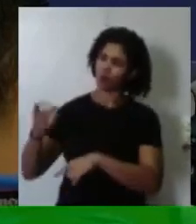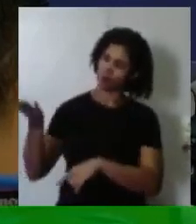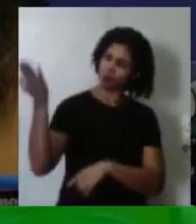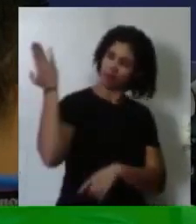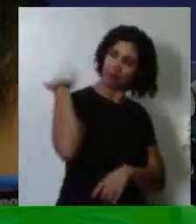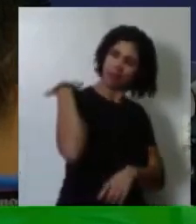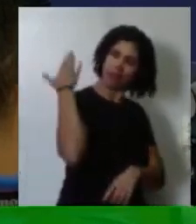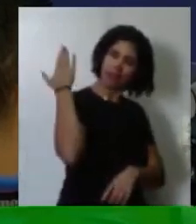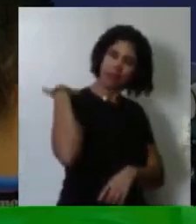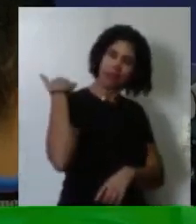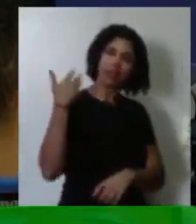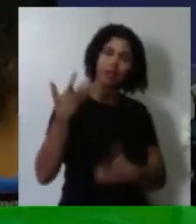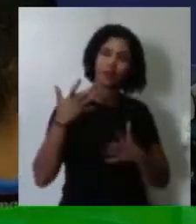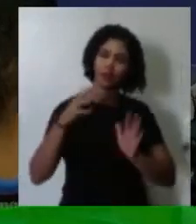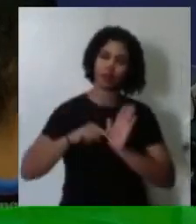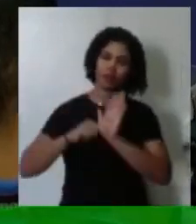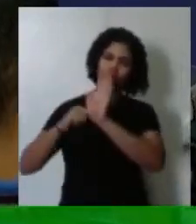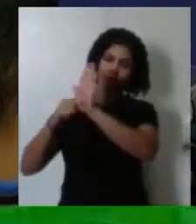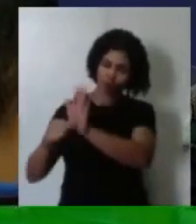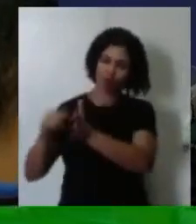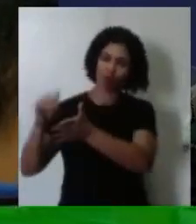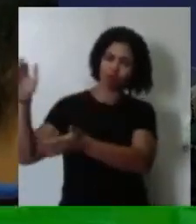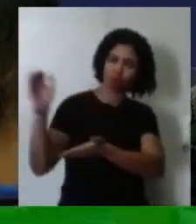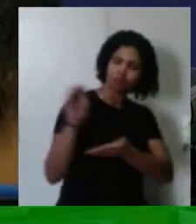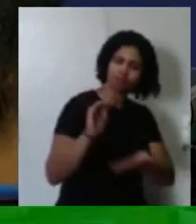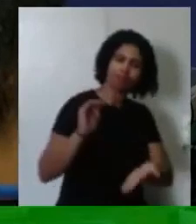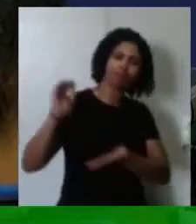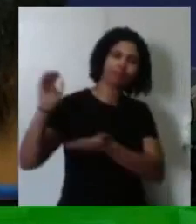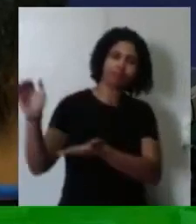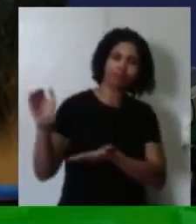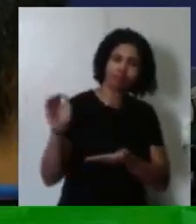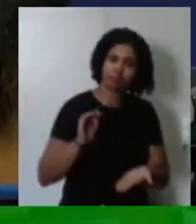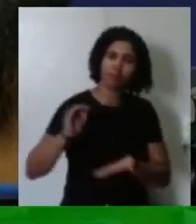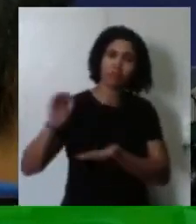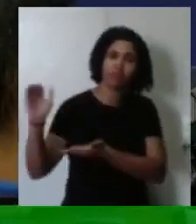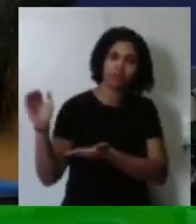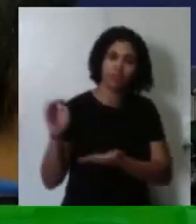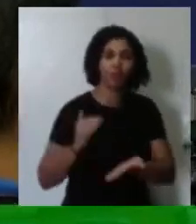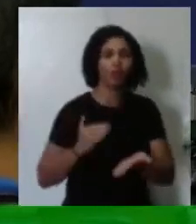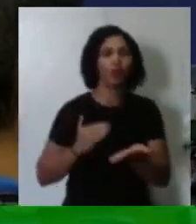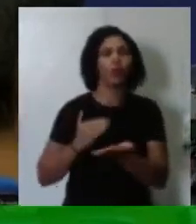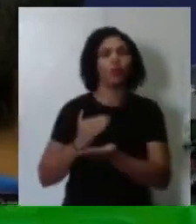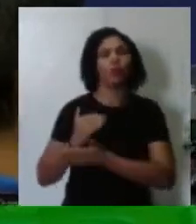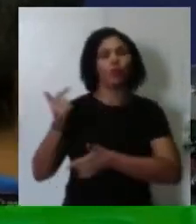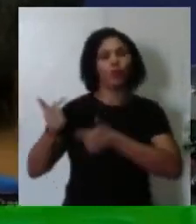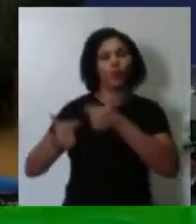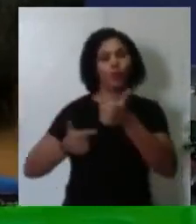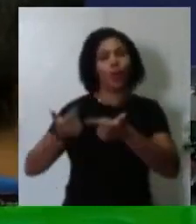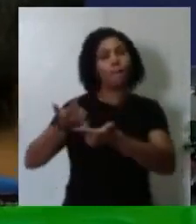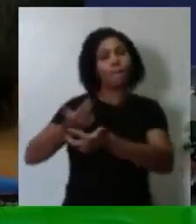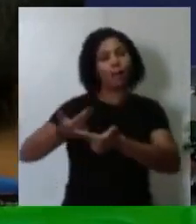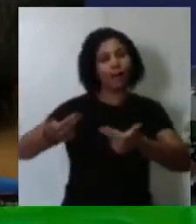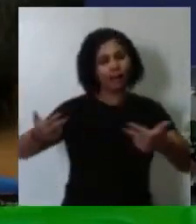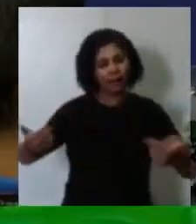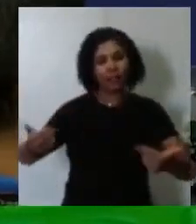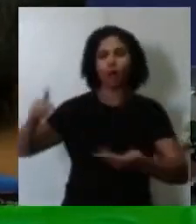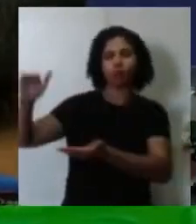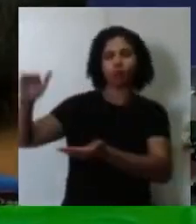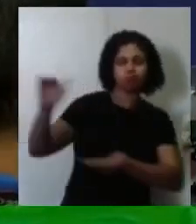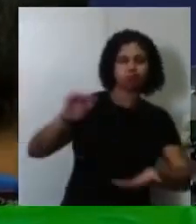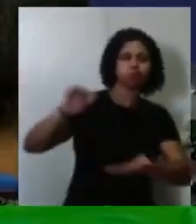costas que eu quero ajudar a descarregar. Franzino, comecei a tirar os equipamentos daquele caminhão.